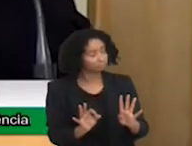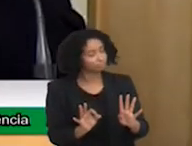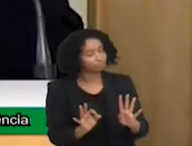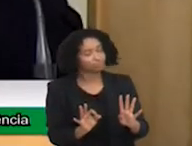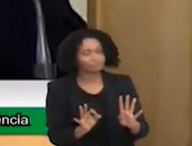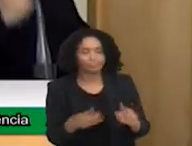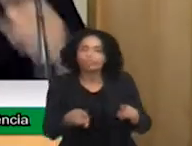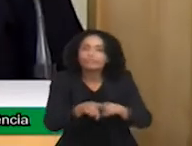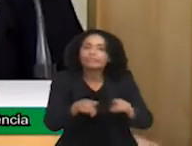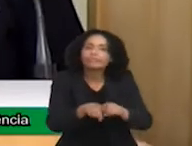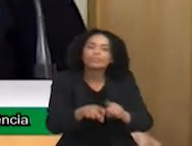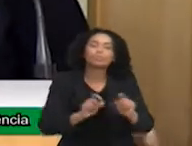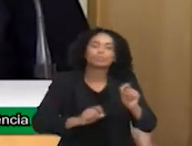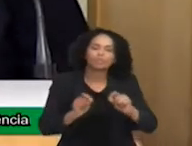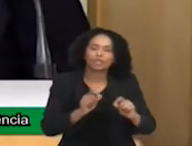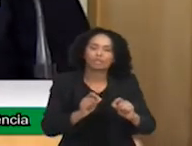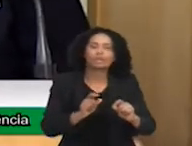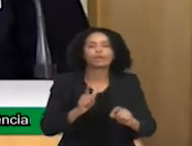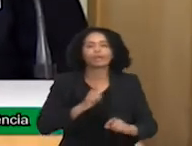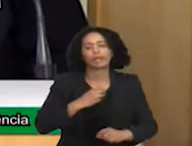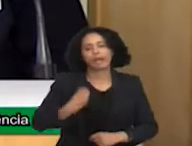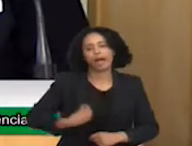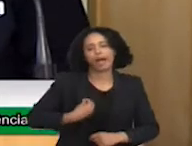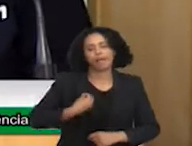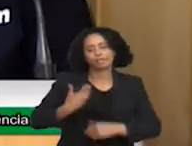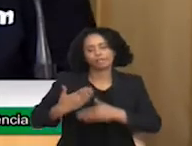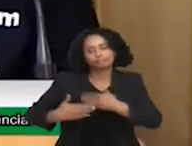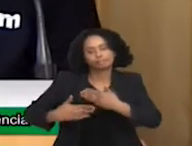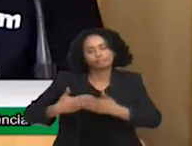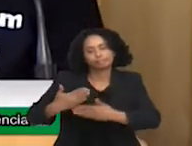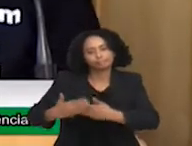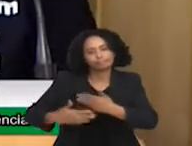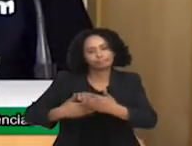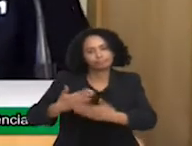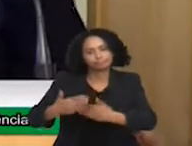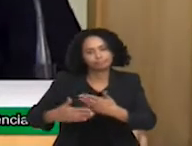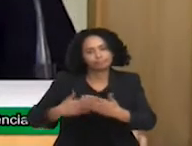E acompanhamento ao longo da vida. Eles envelhecem, gente.